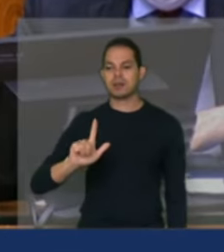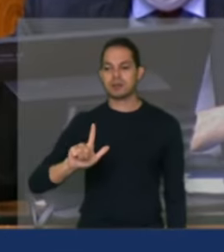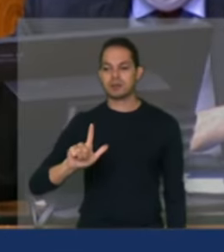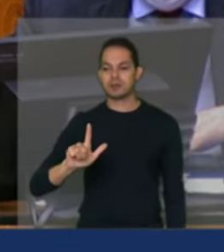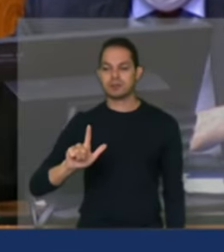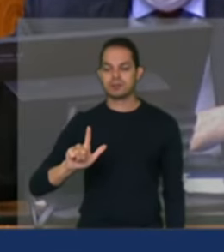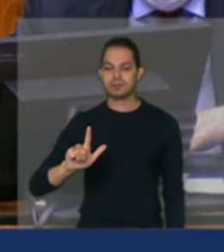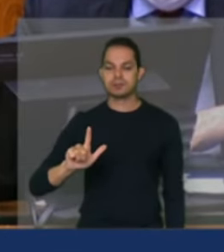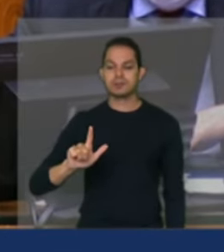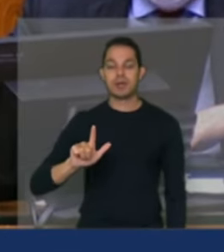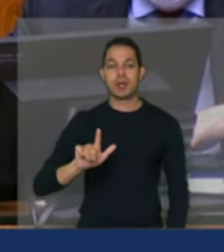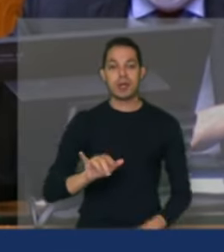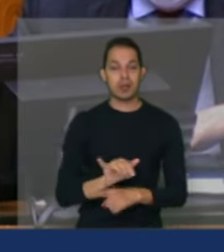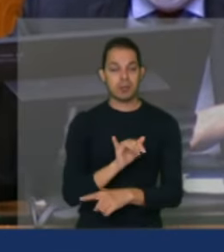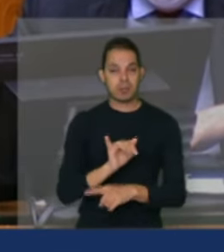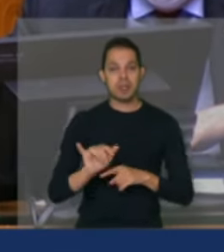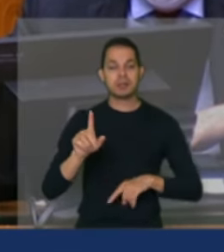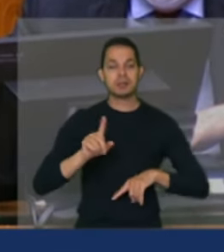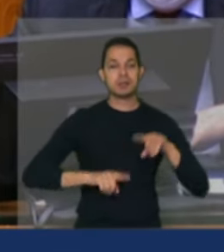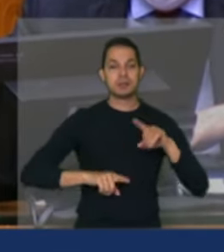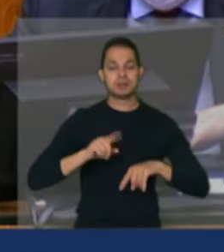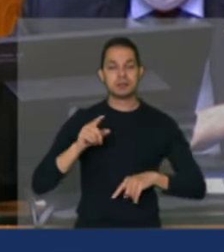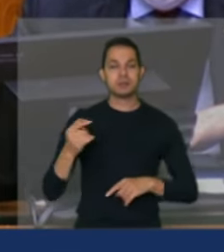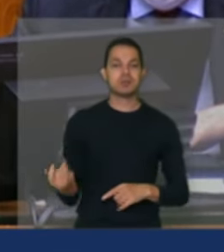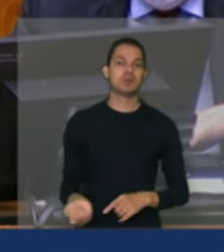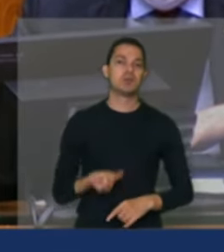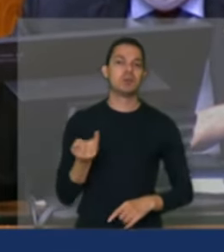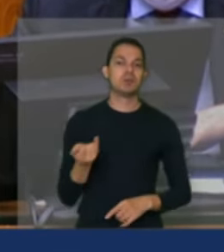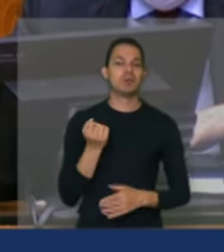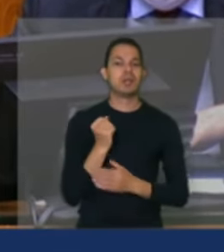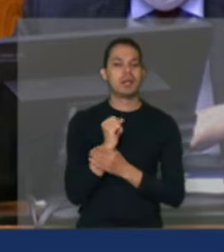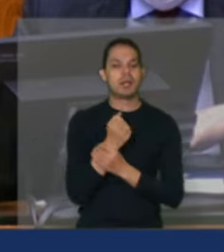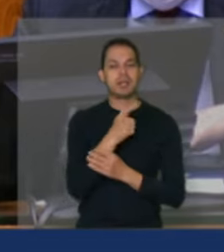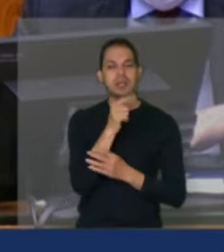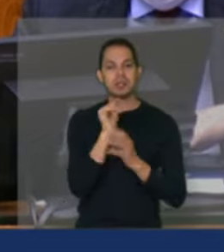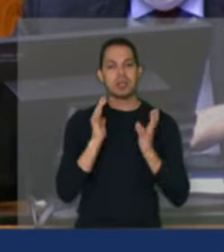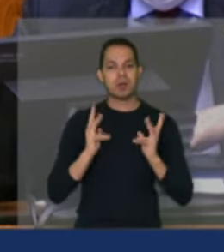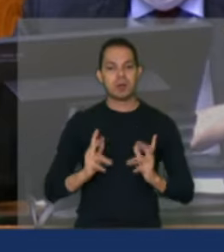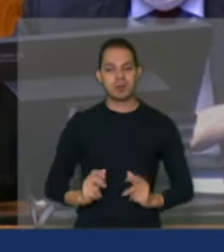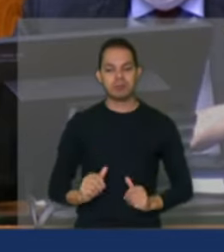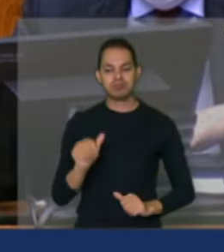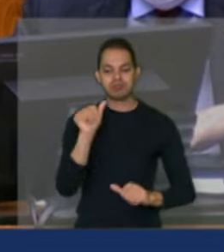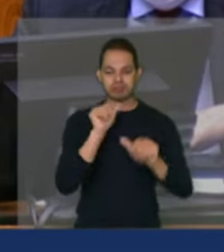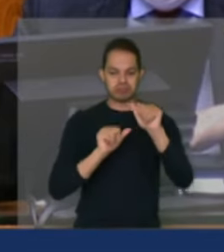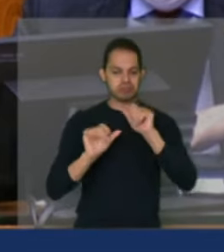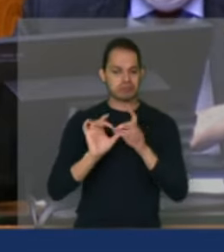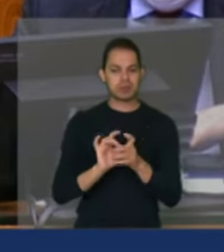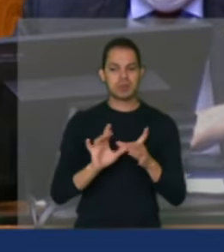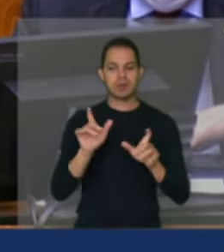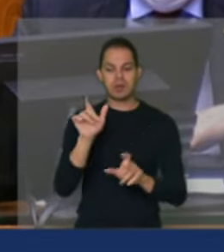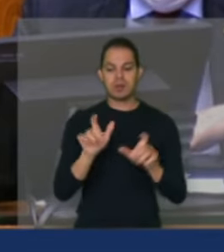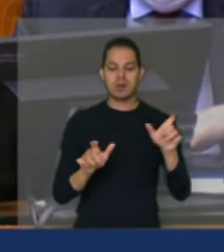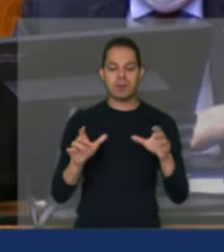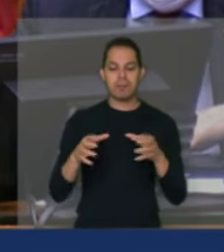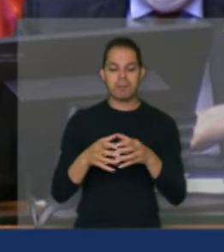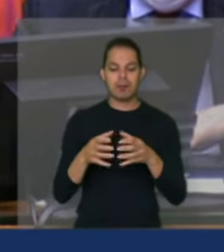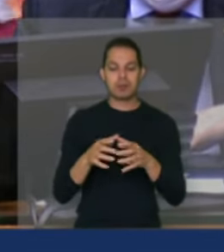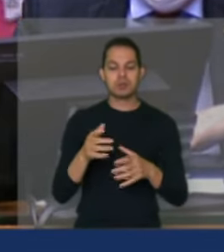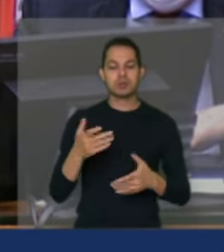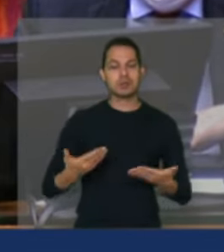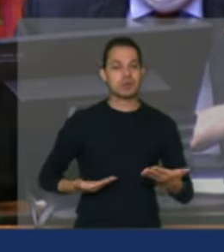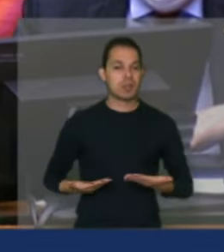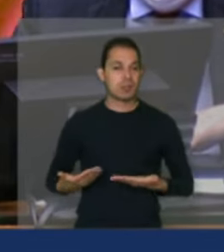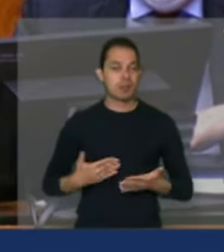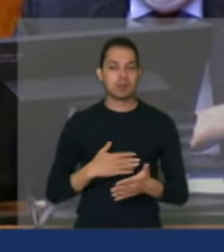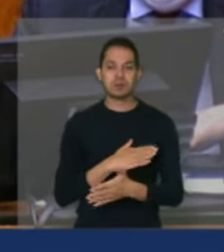um mecanismo e uma ação importante para garantir água potável para o conjunto dos trabalhadores e trabalhadores e lutarmos